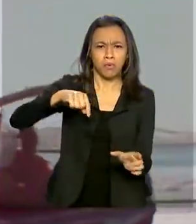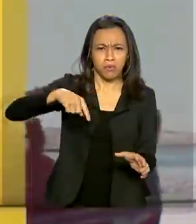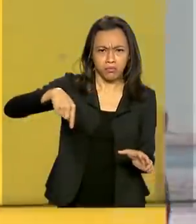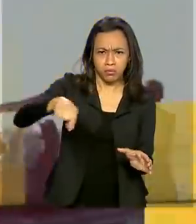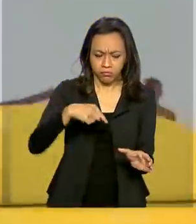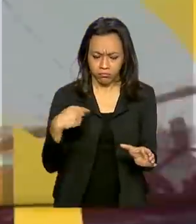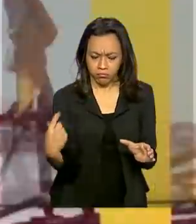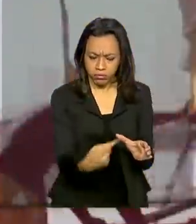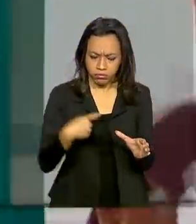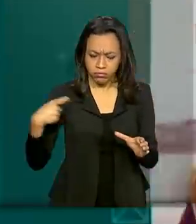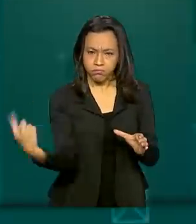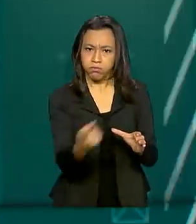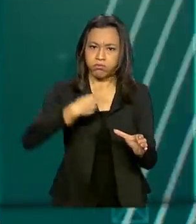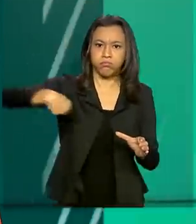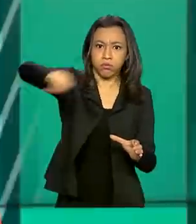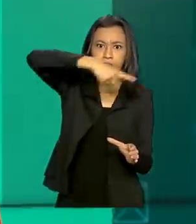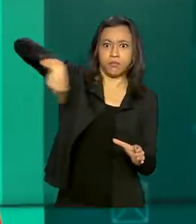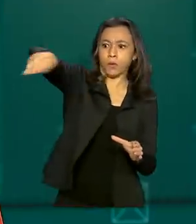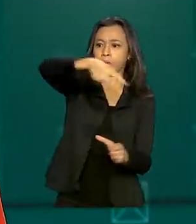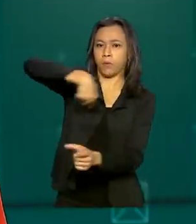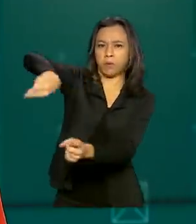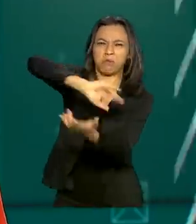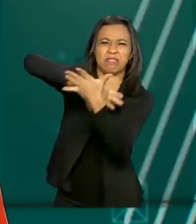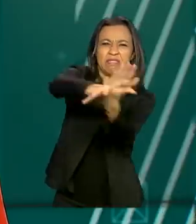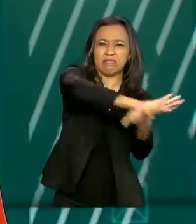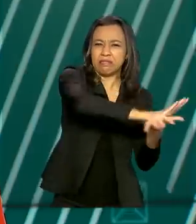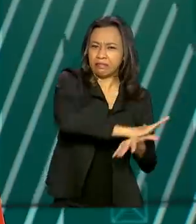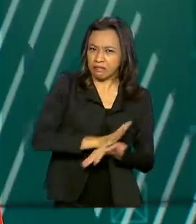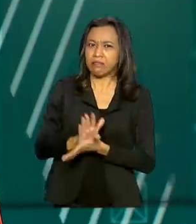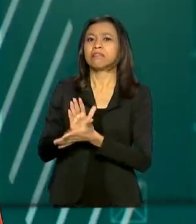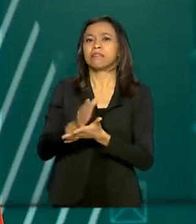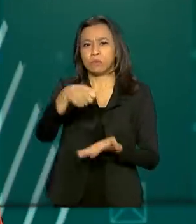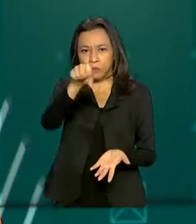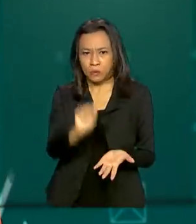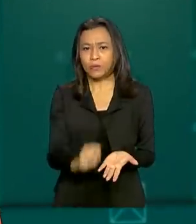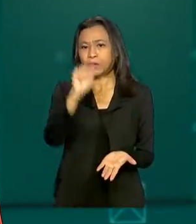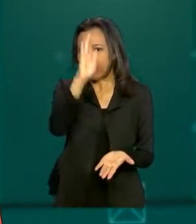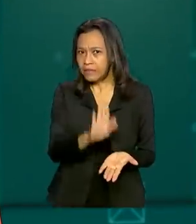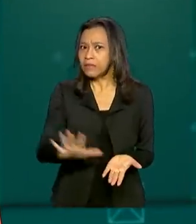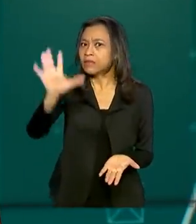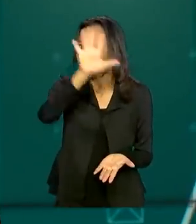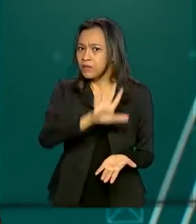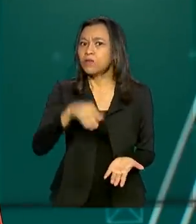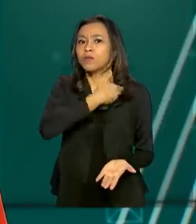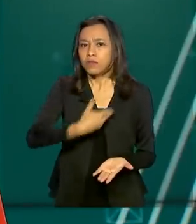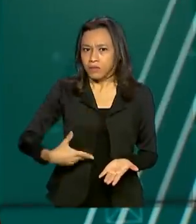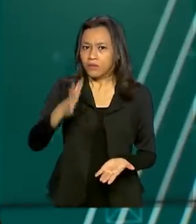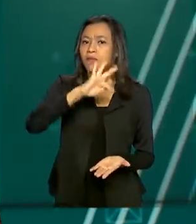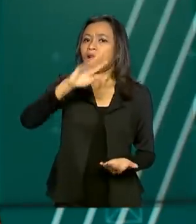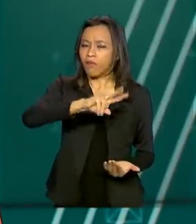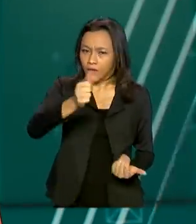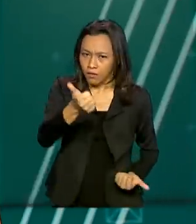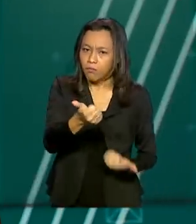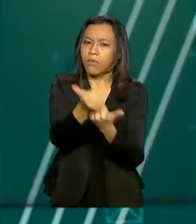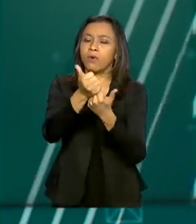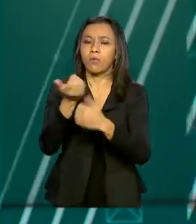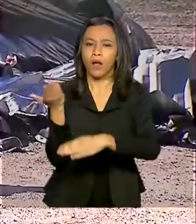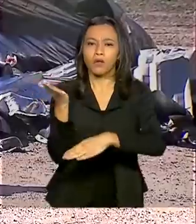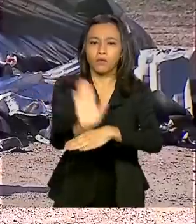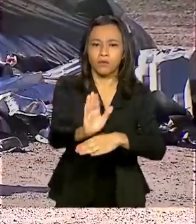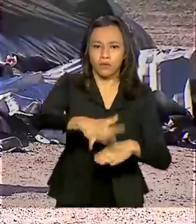ciclone extratropical no sul do país. E disse que o governo federal vai dar todo o apoio para atender a população.